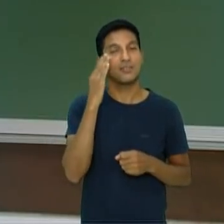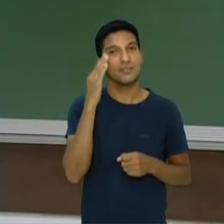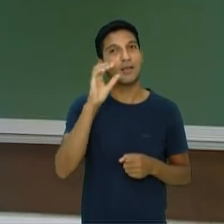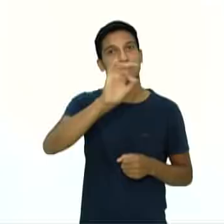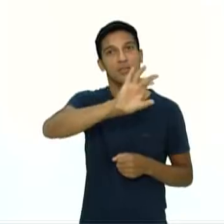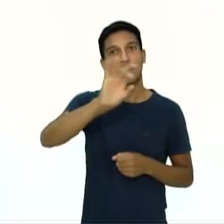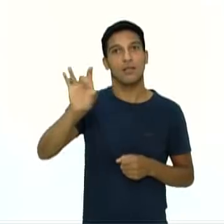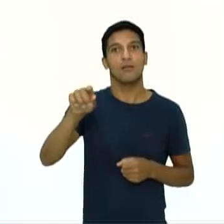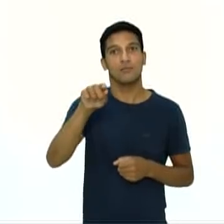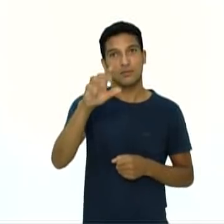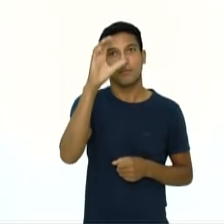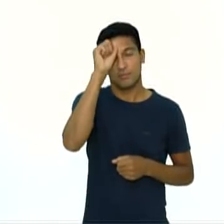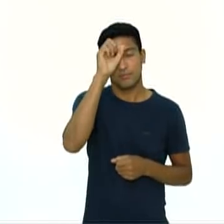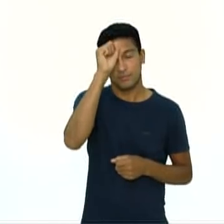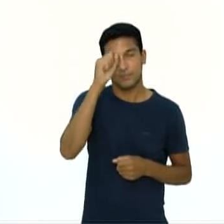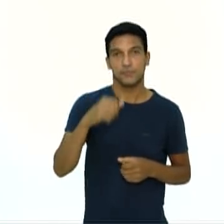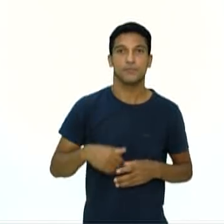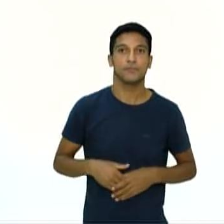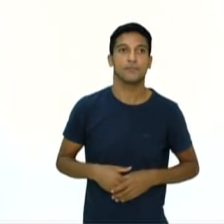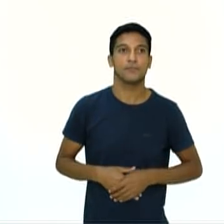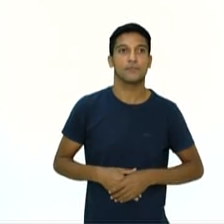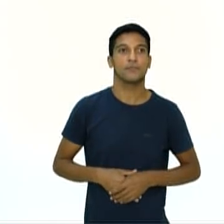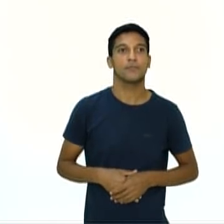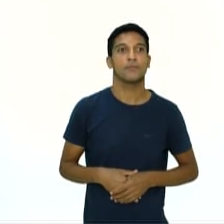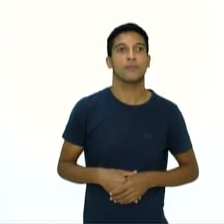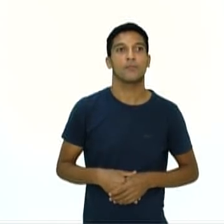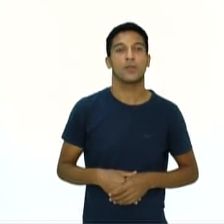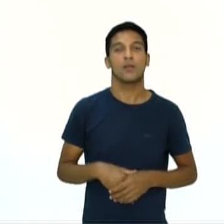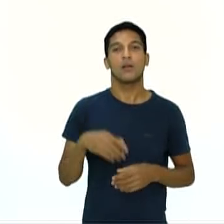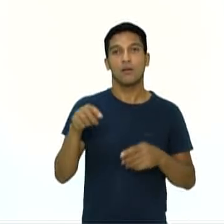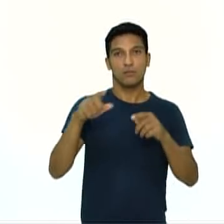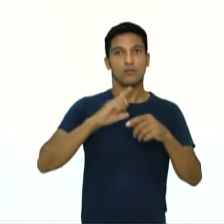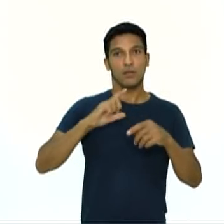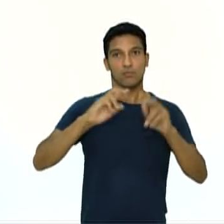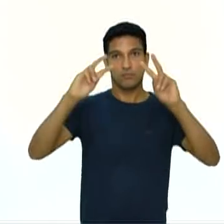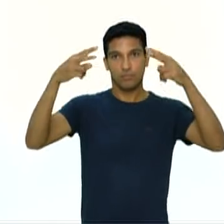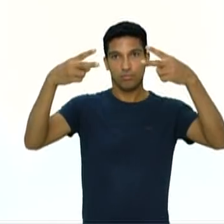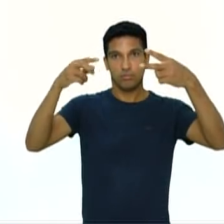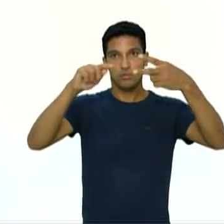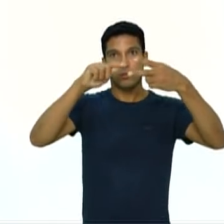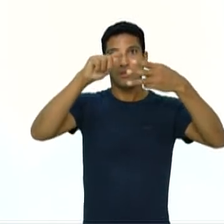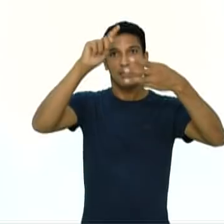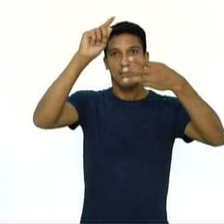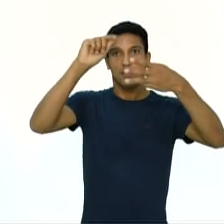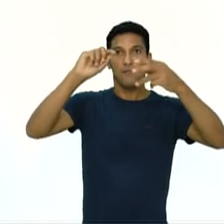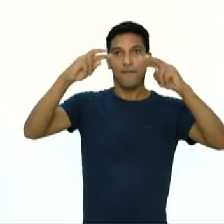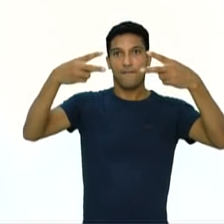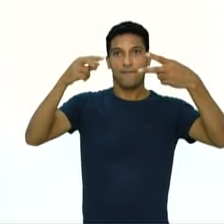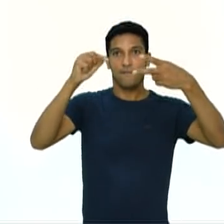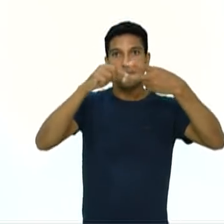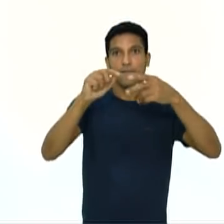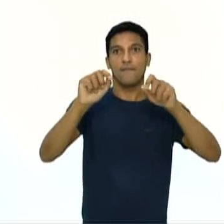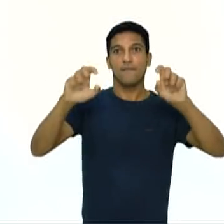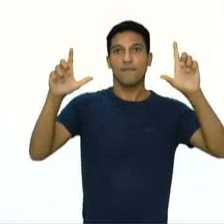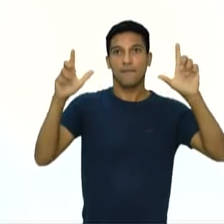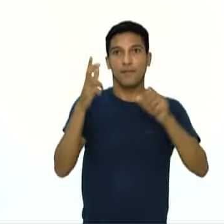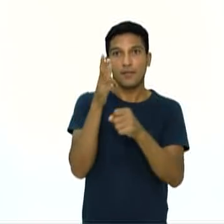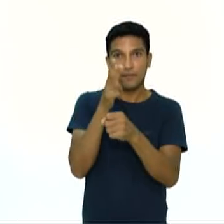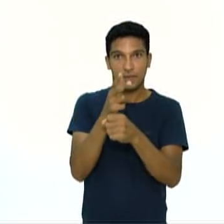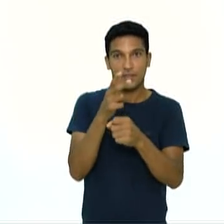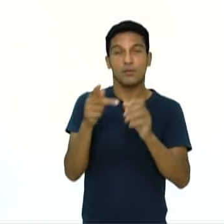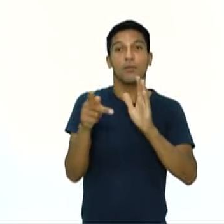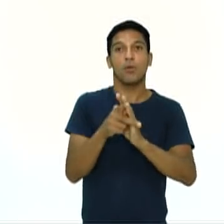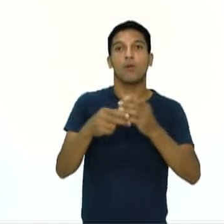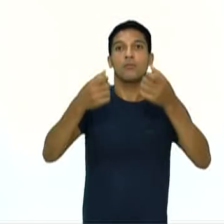encerrar, eu estou trazendo aqui para vocês hoje três vídeos bem interessantes. Um falando da história do